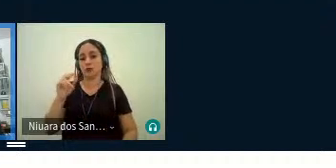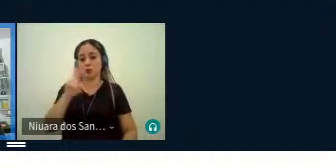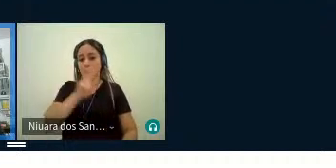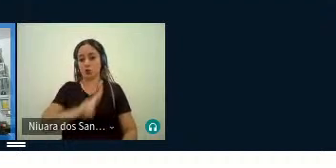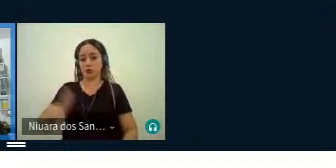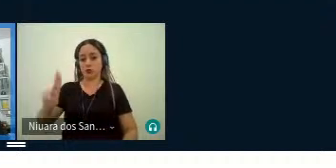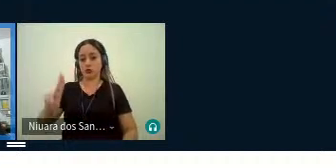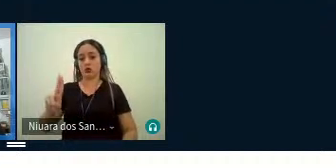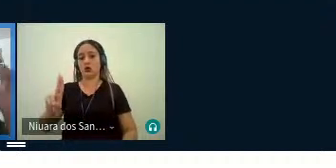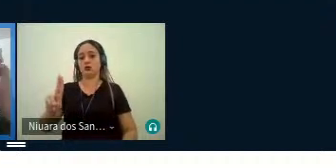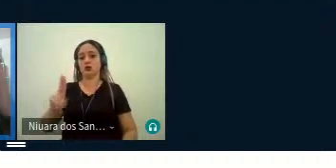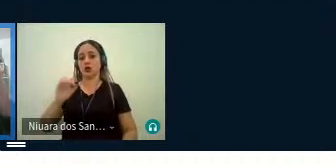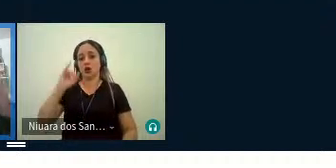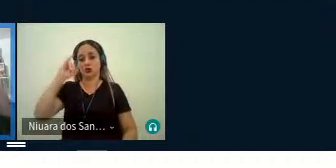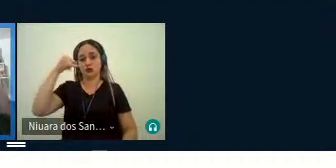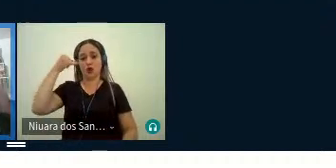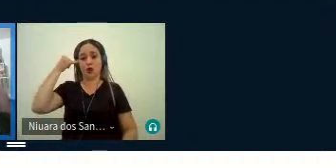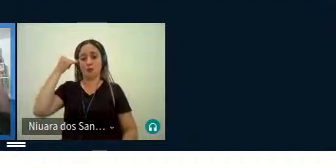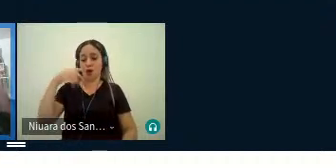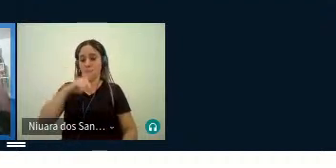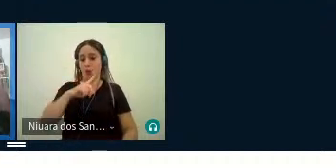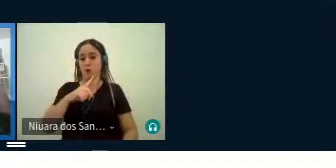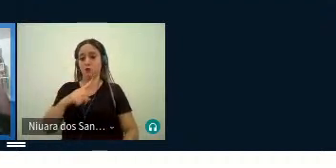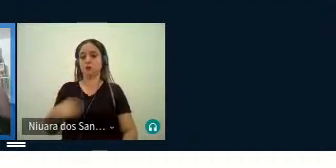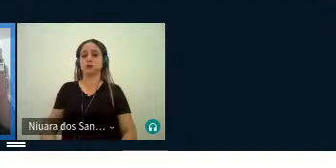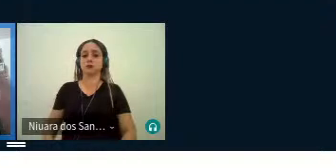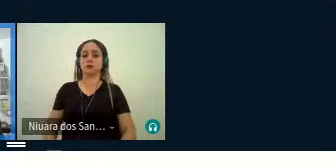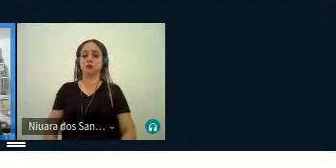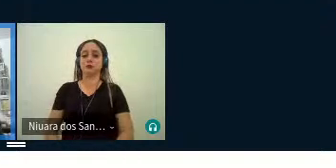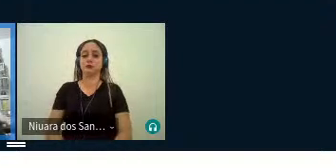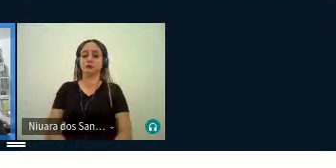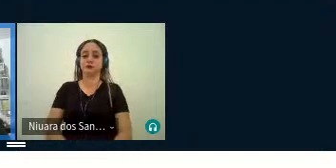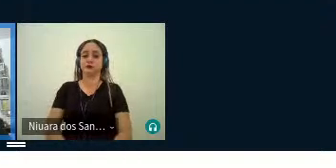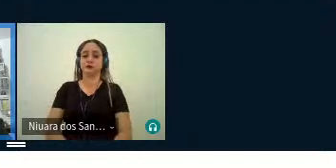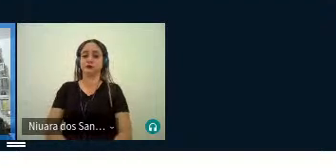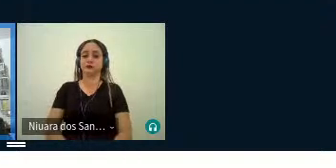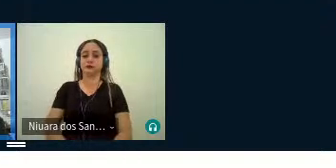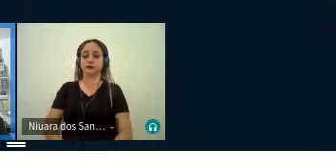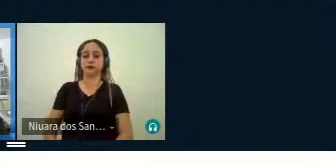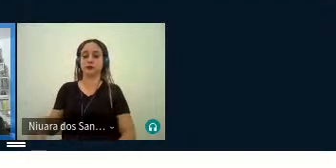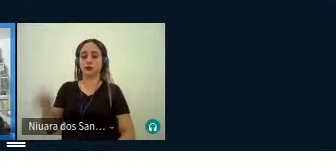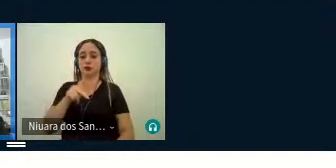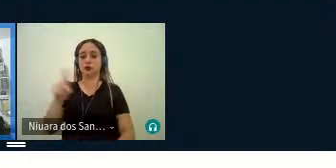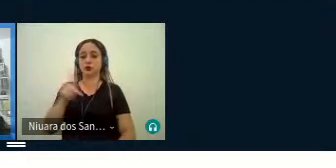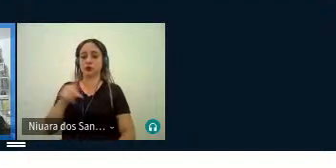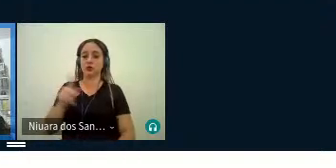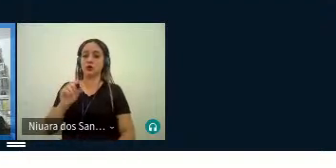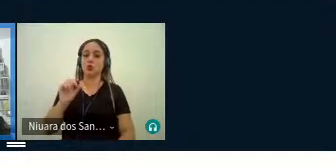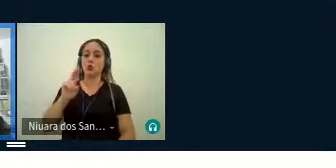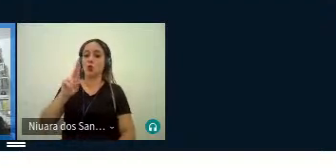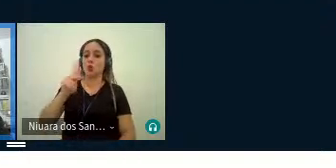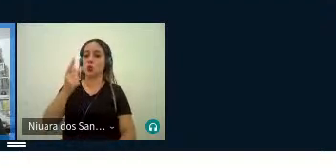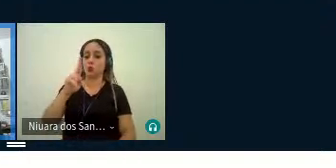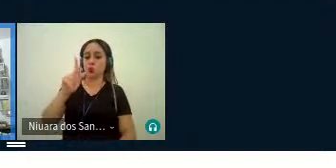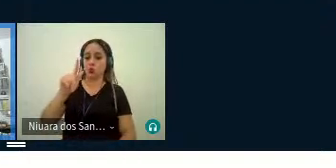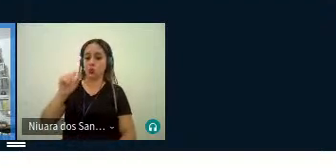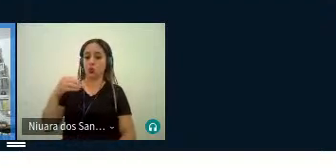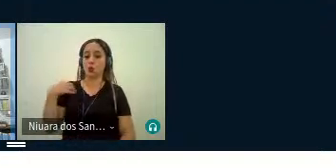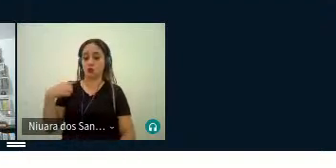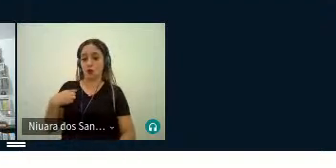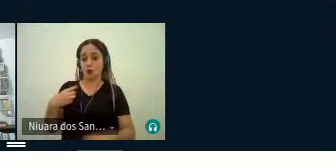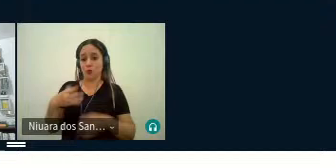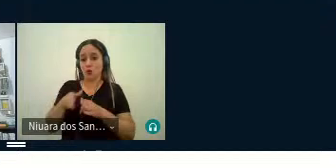numa cidade chamada Kagoshima, no Japão, e pelo professor Udo Satoshi, que foi meu co-orientador lá.